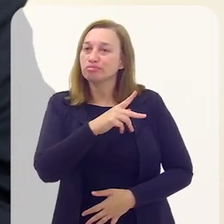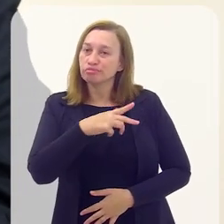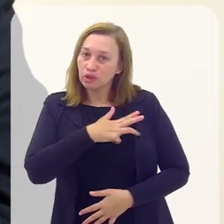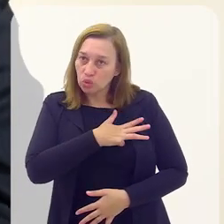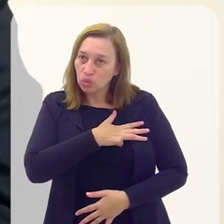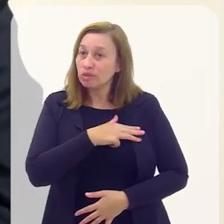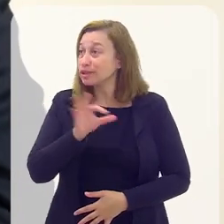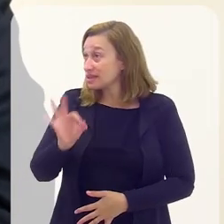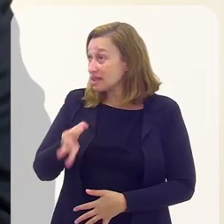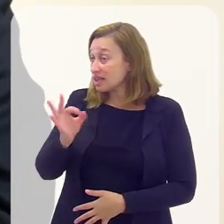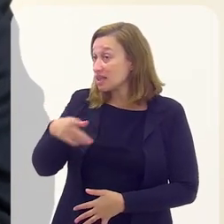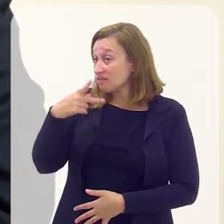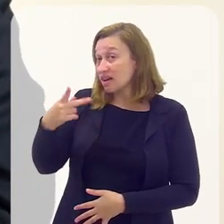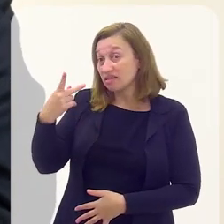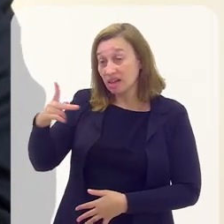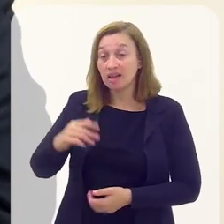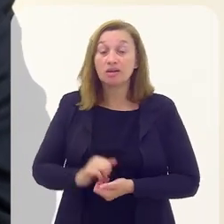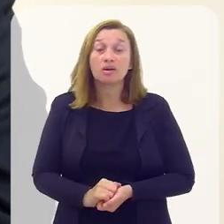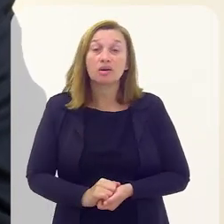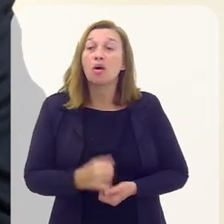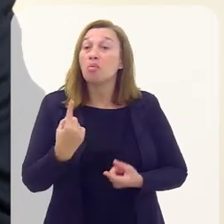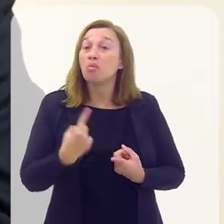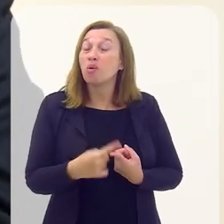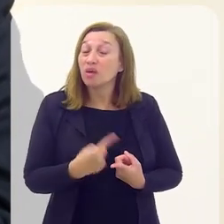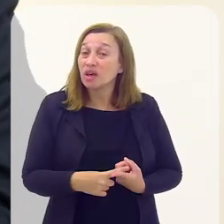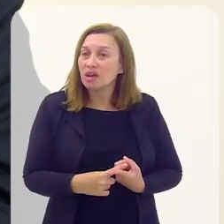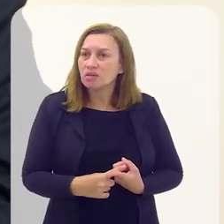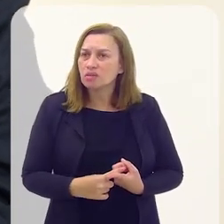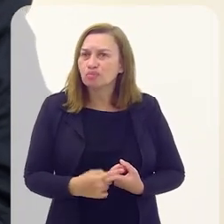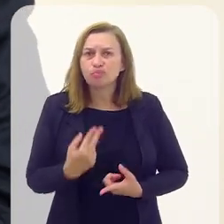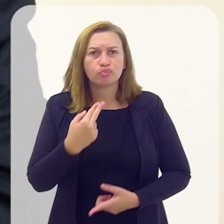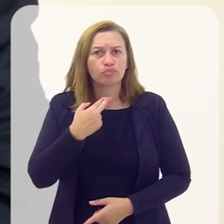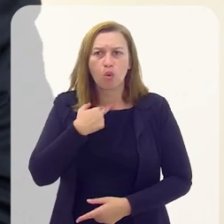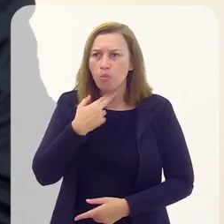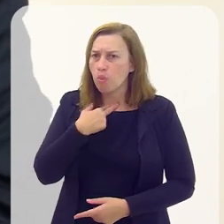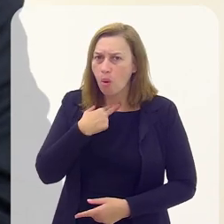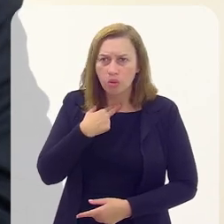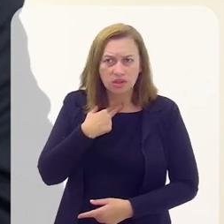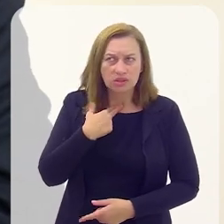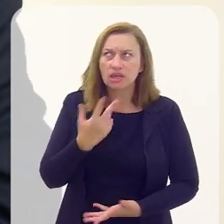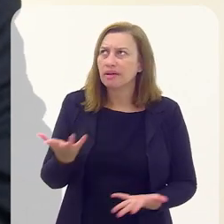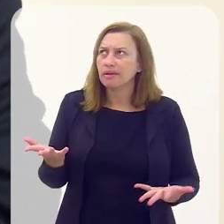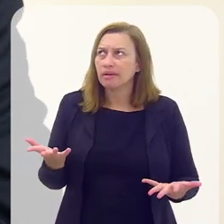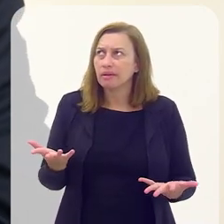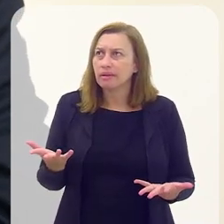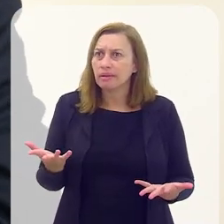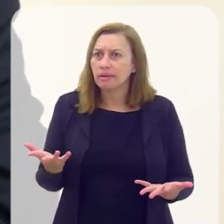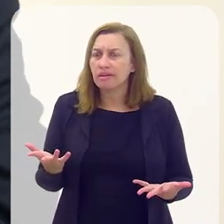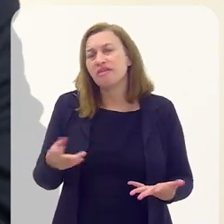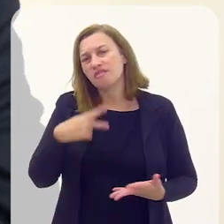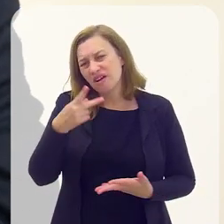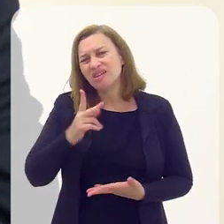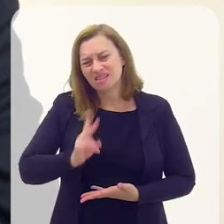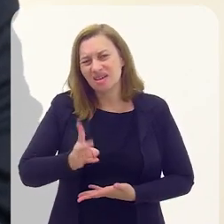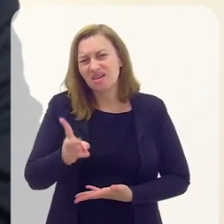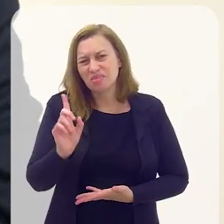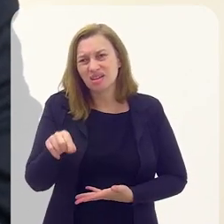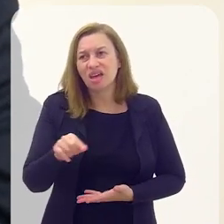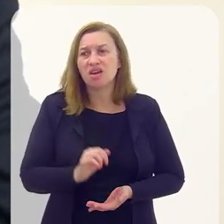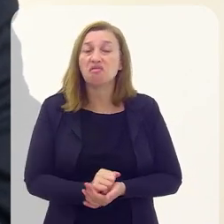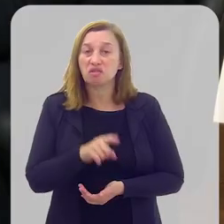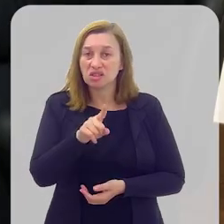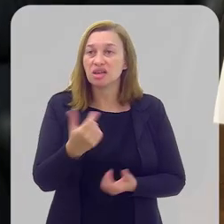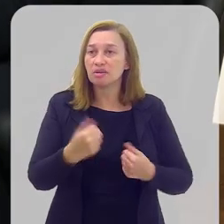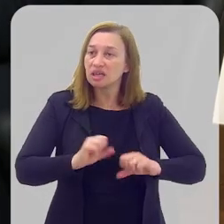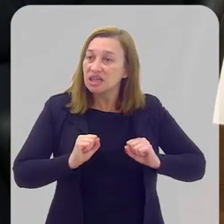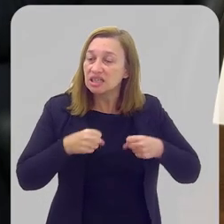presidente Lula tinha toda a razão na fala dele. Quer dizer, que você não pode... Se dizia-se isso muito, que